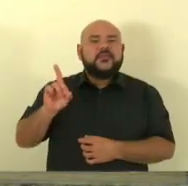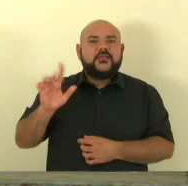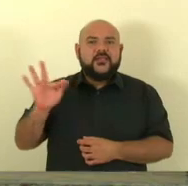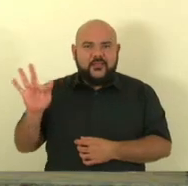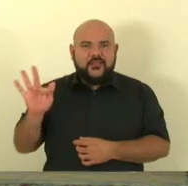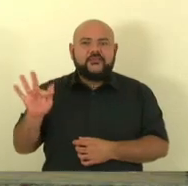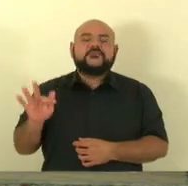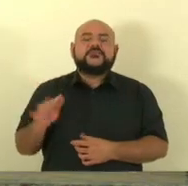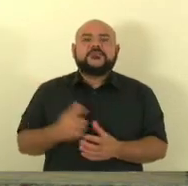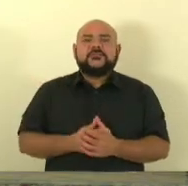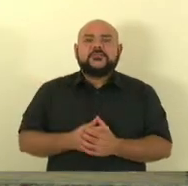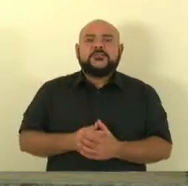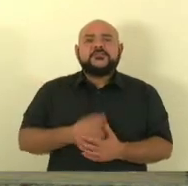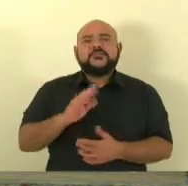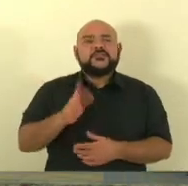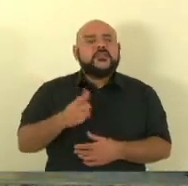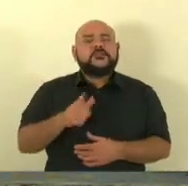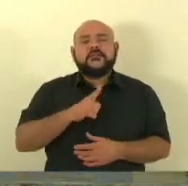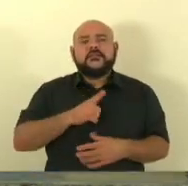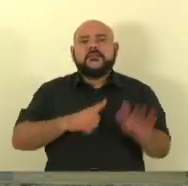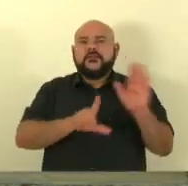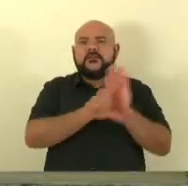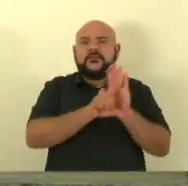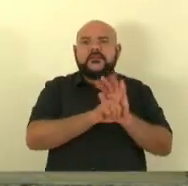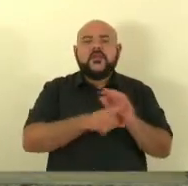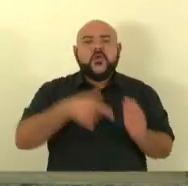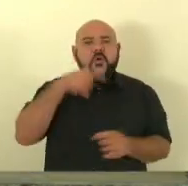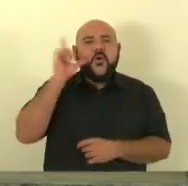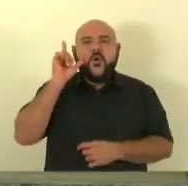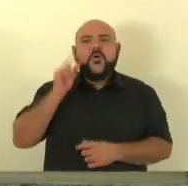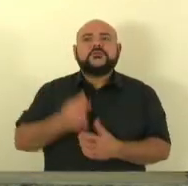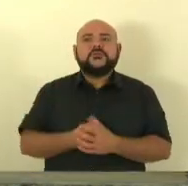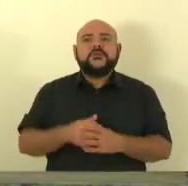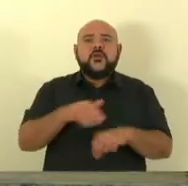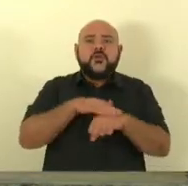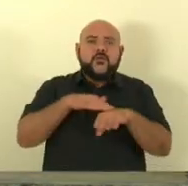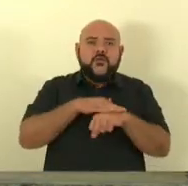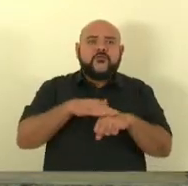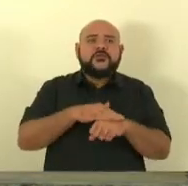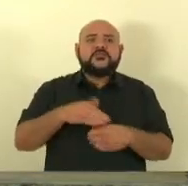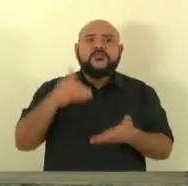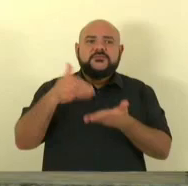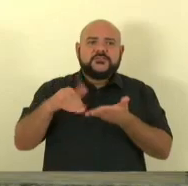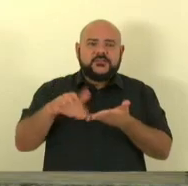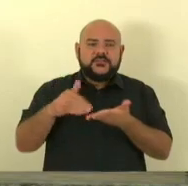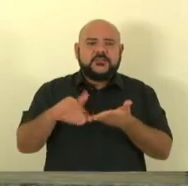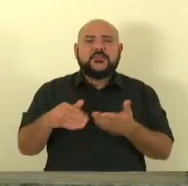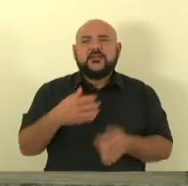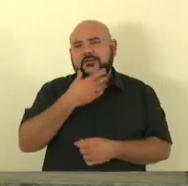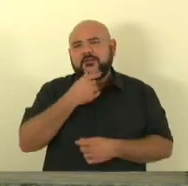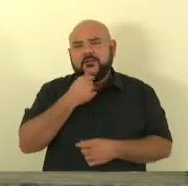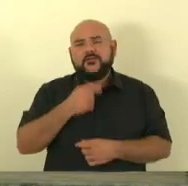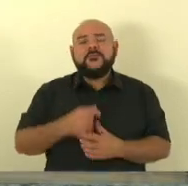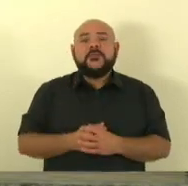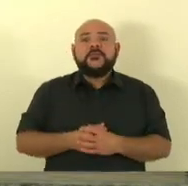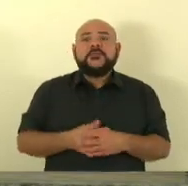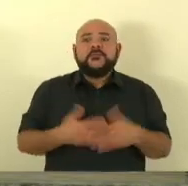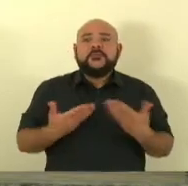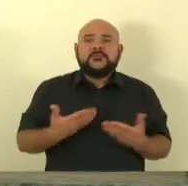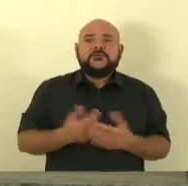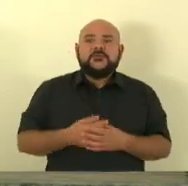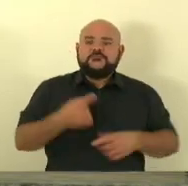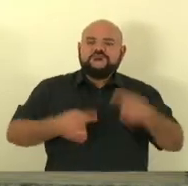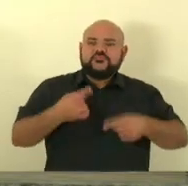Grosso do Sul. Ontem nós estivemos conversando também com o secretário-chefe da Casa Civil, conversamos também com o governador a respeito desse assunto. Eu quero agradecer a V. Exª